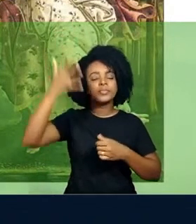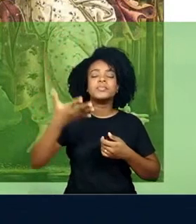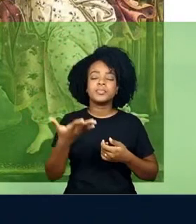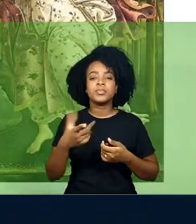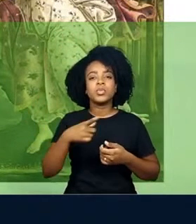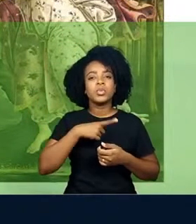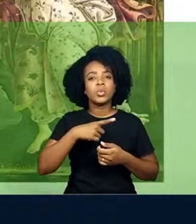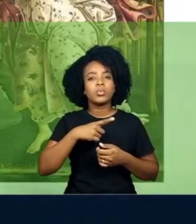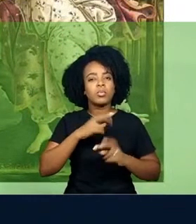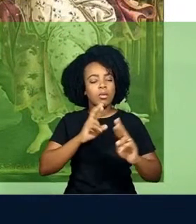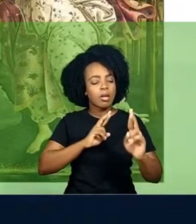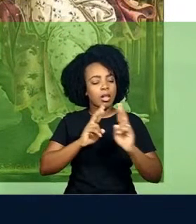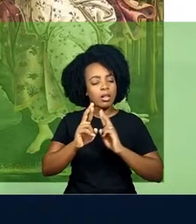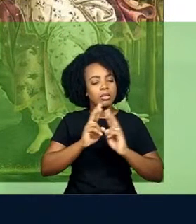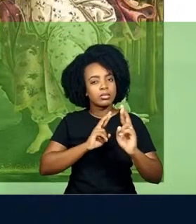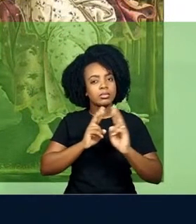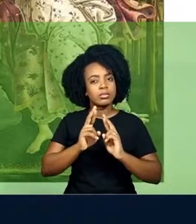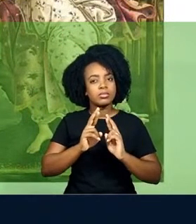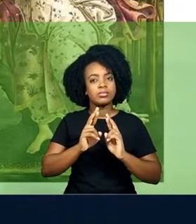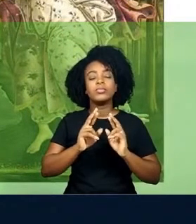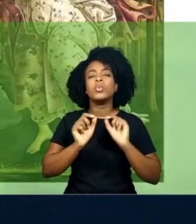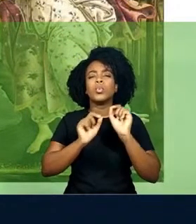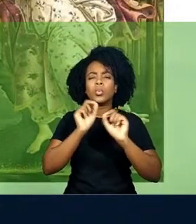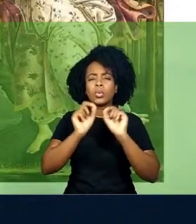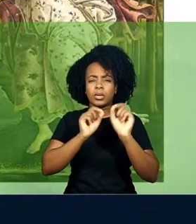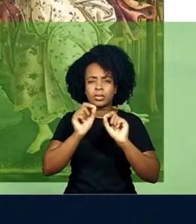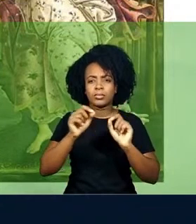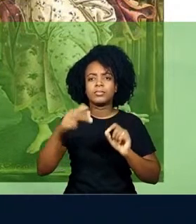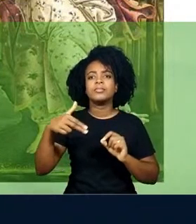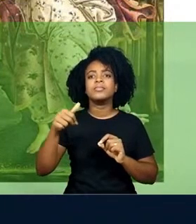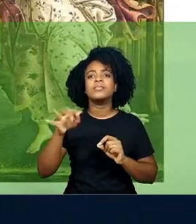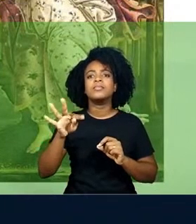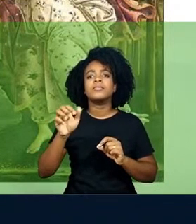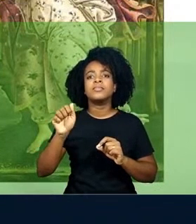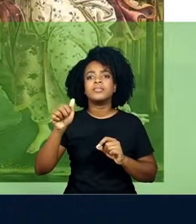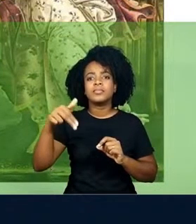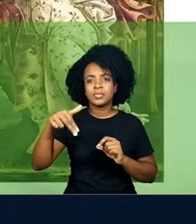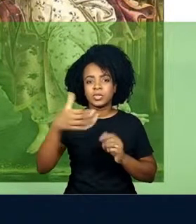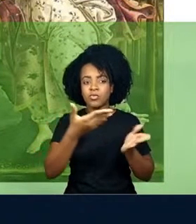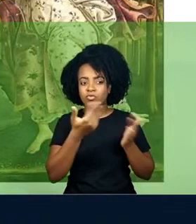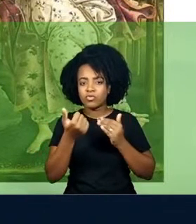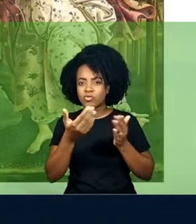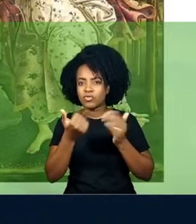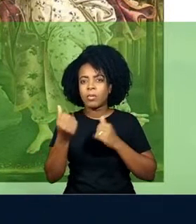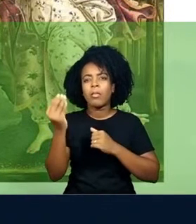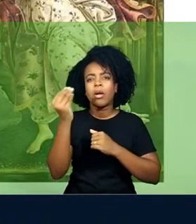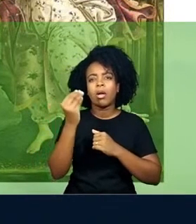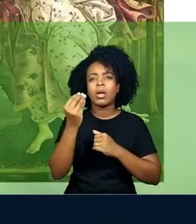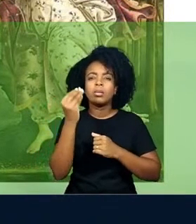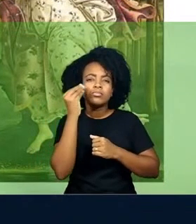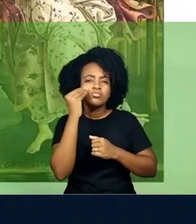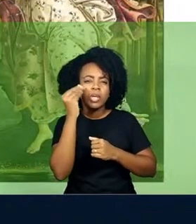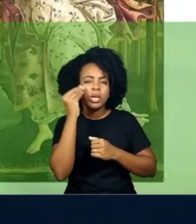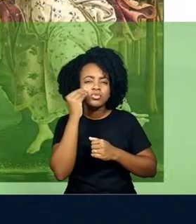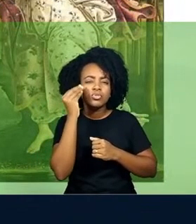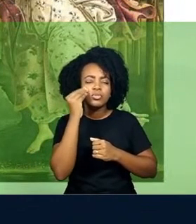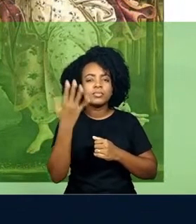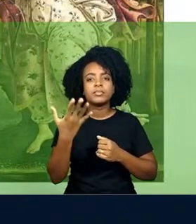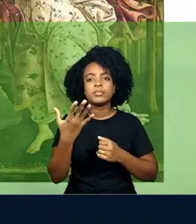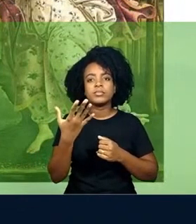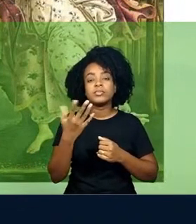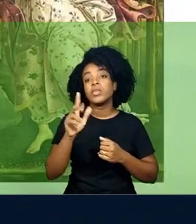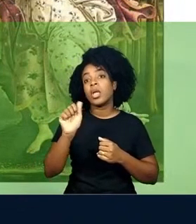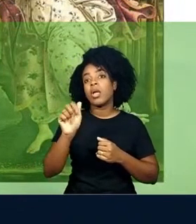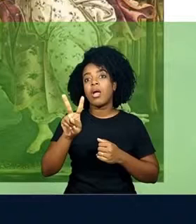E um jogo complexo em que Nathan agencia Caleb para o seu teste, no qual Ava